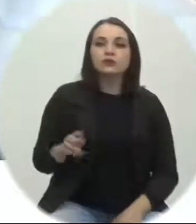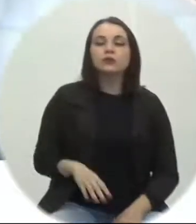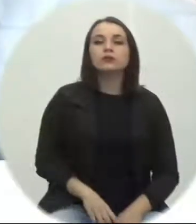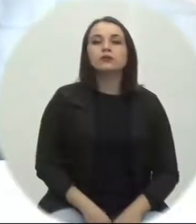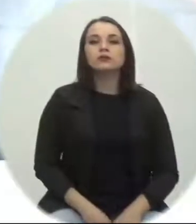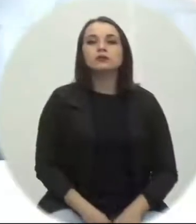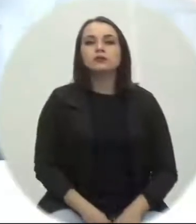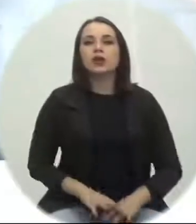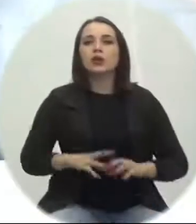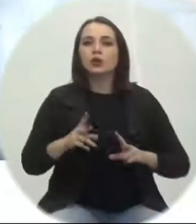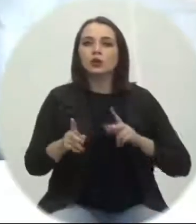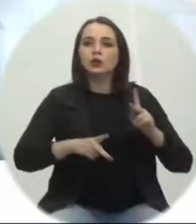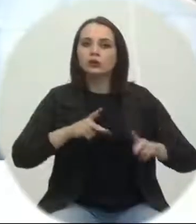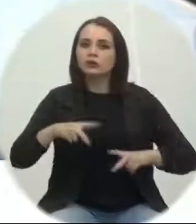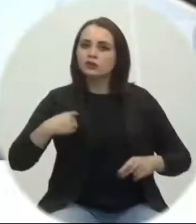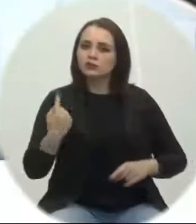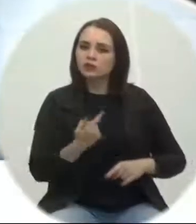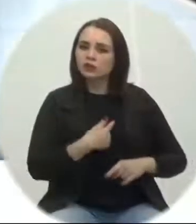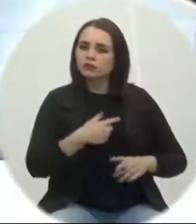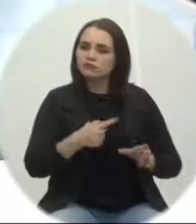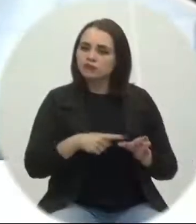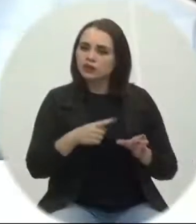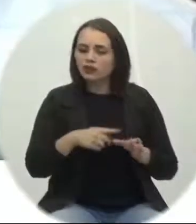vereadoras, a toda a população da nossa cidade.